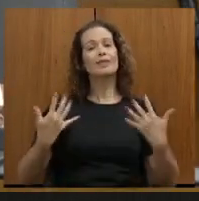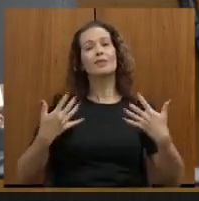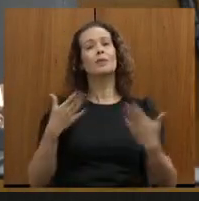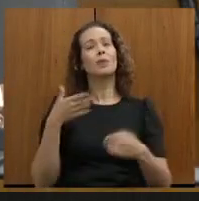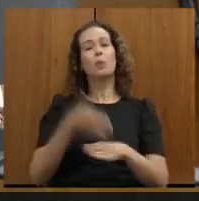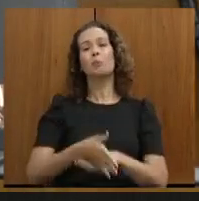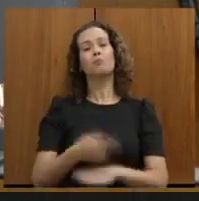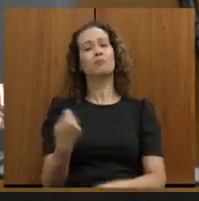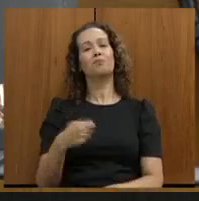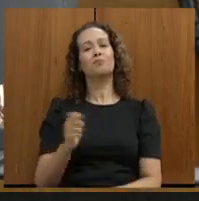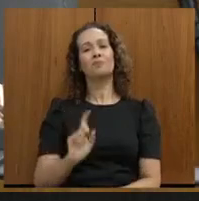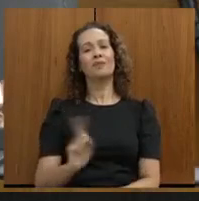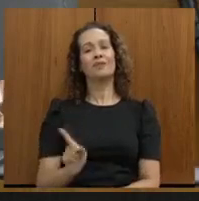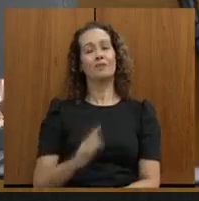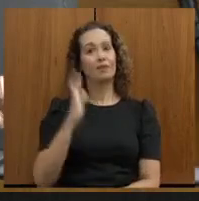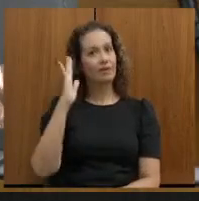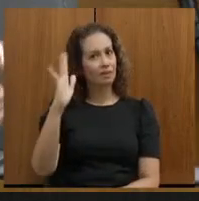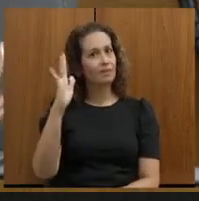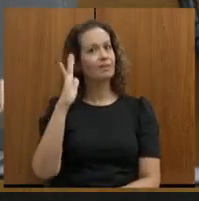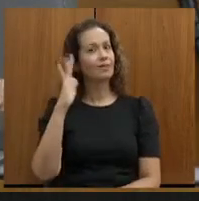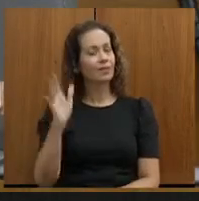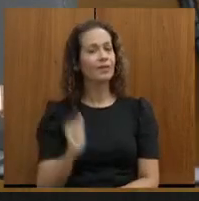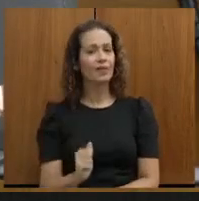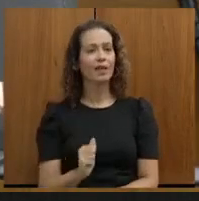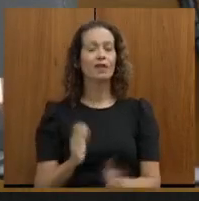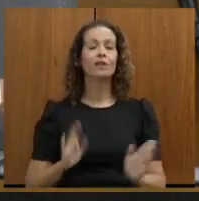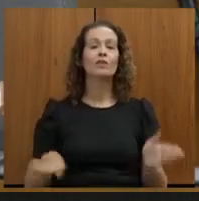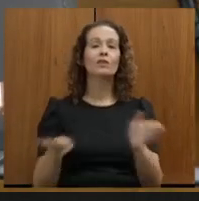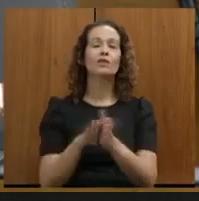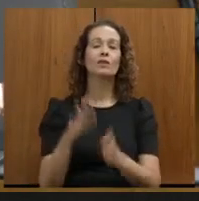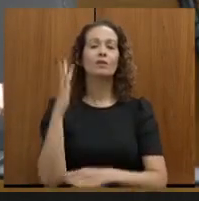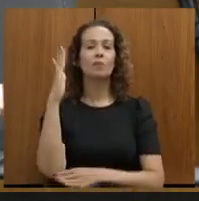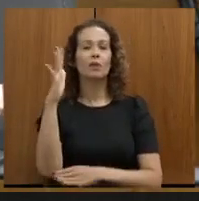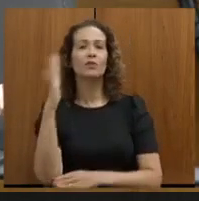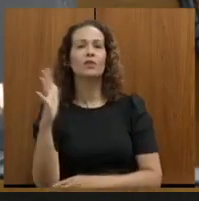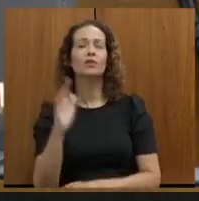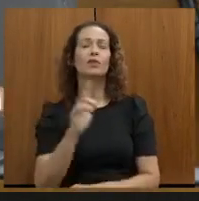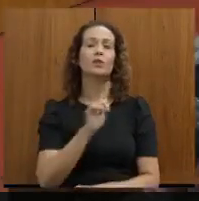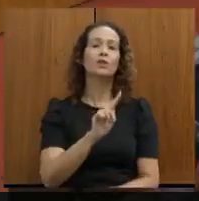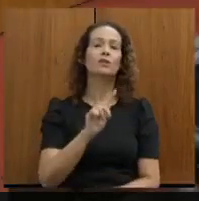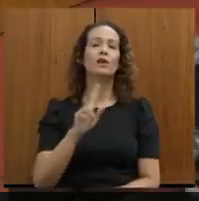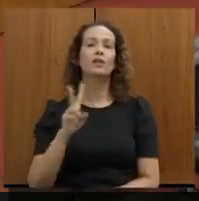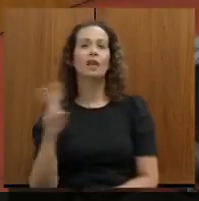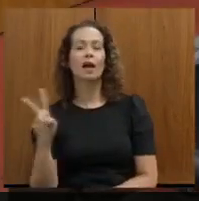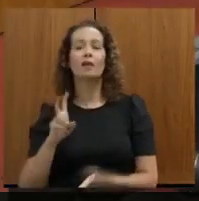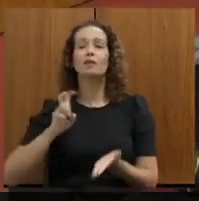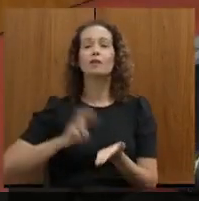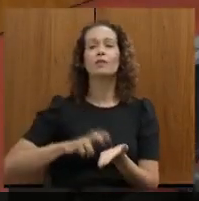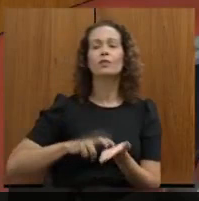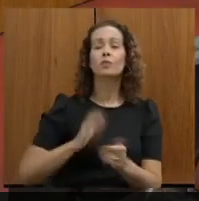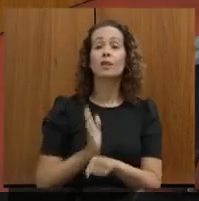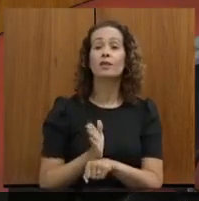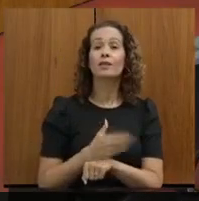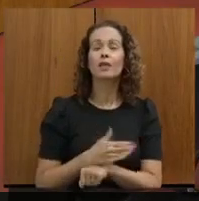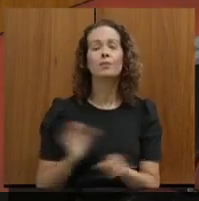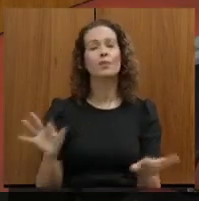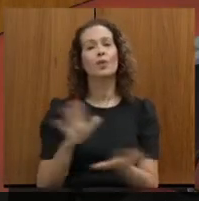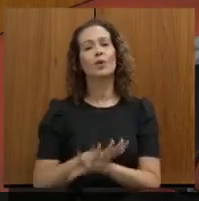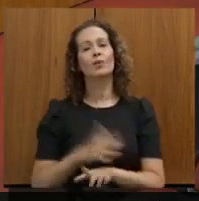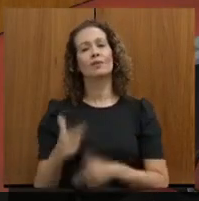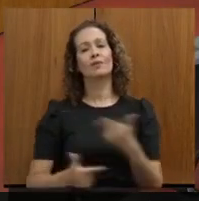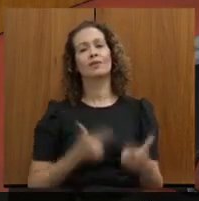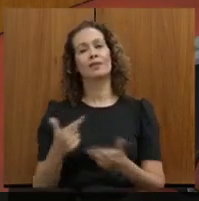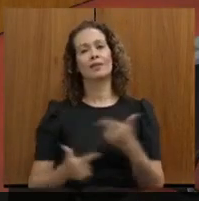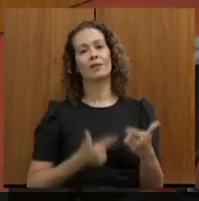que sonho. Você chegando lá em Ipatinga, chegando lá em Valadares, de manhã cedo, prontas para trabalhar,